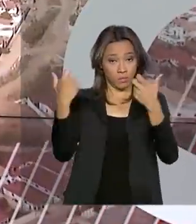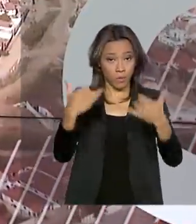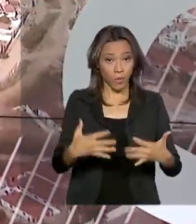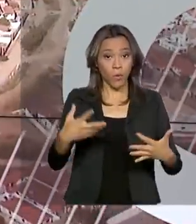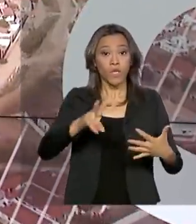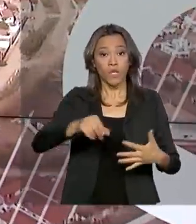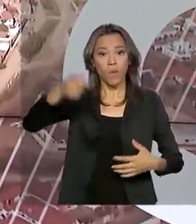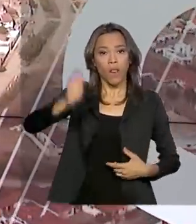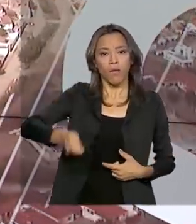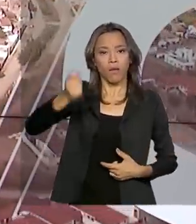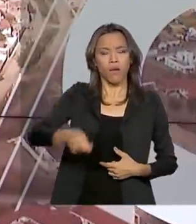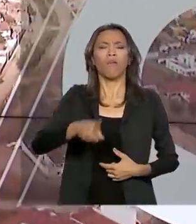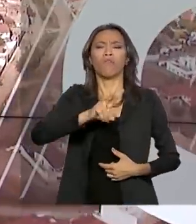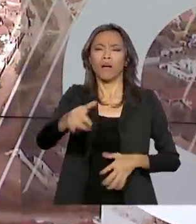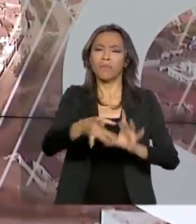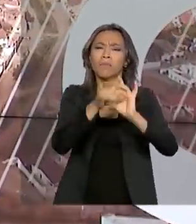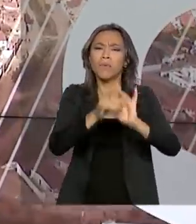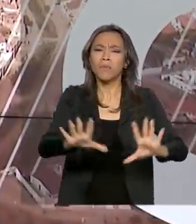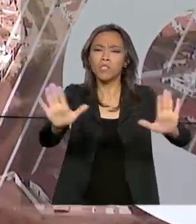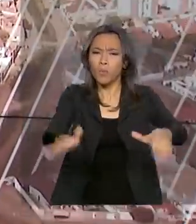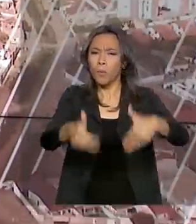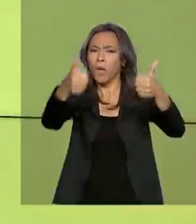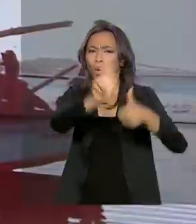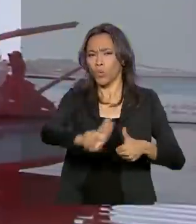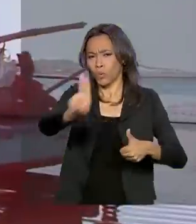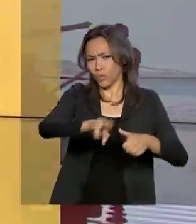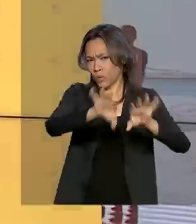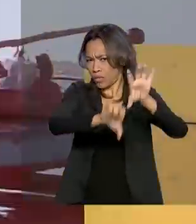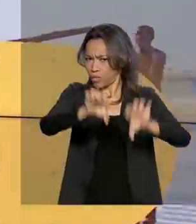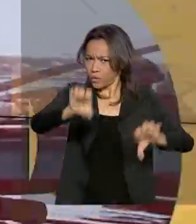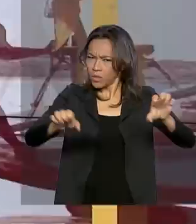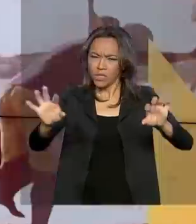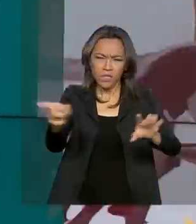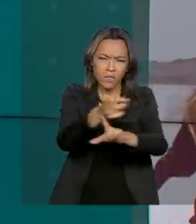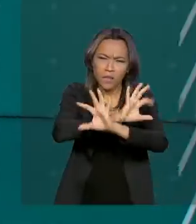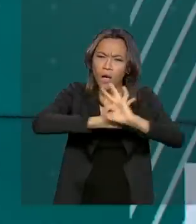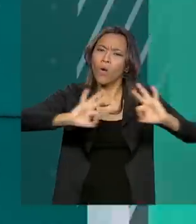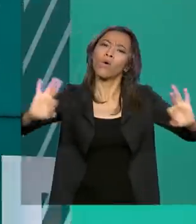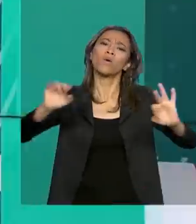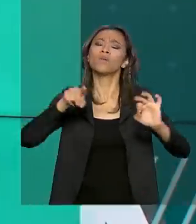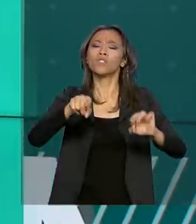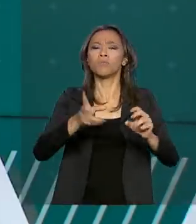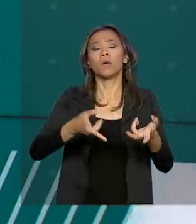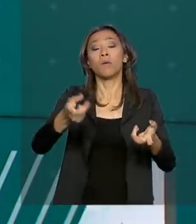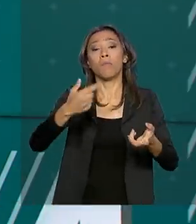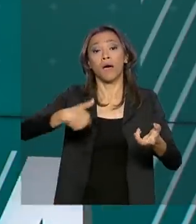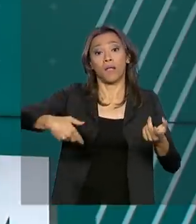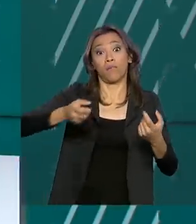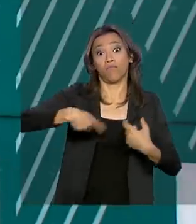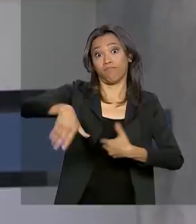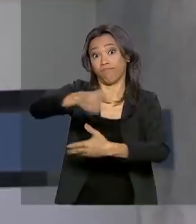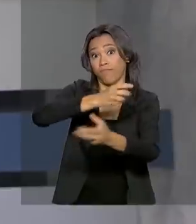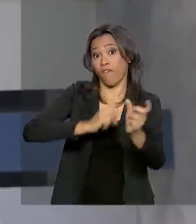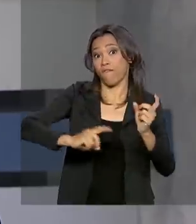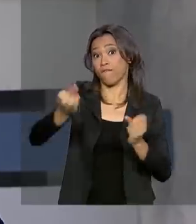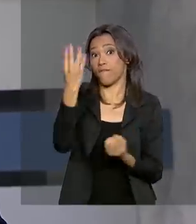uma melhor estruturação do local, o que é essencial para o desenvolvimento do mercado de viagens no país.